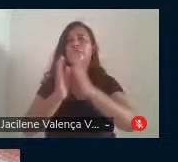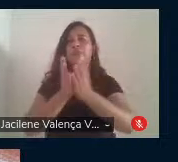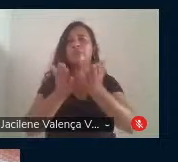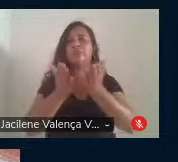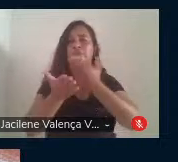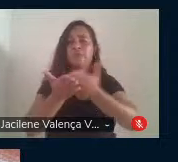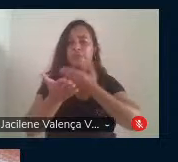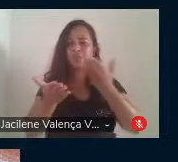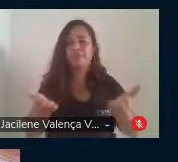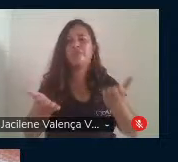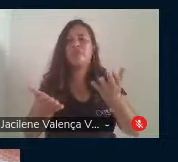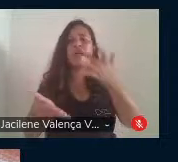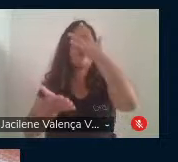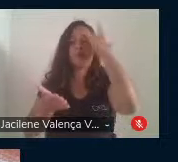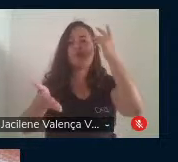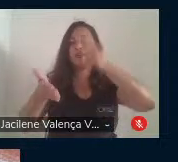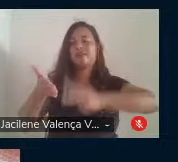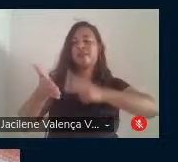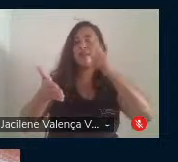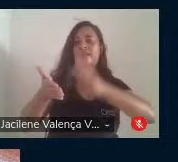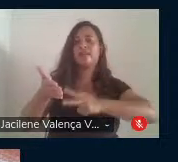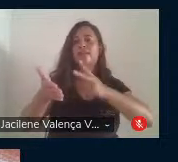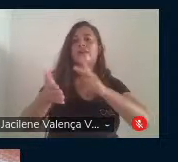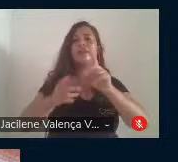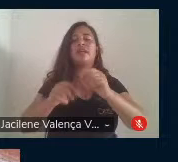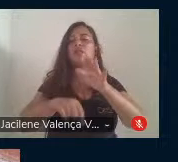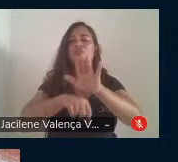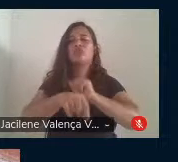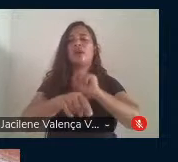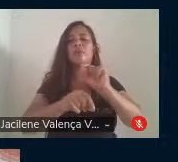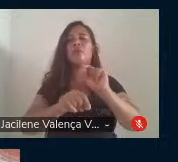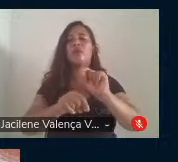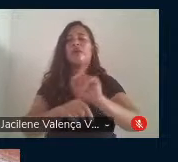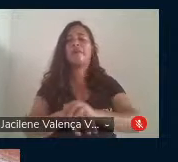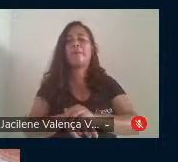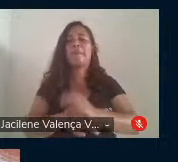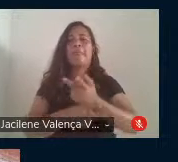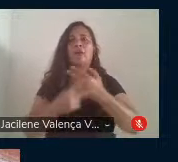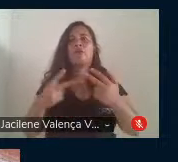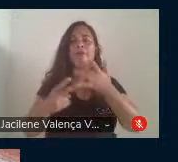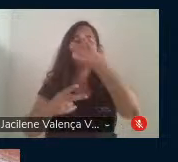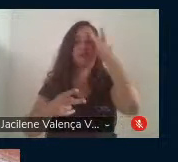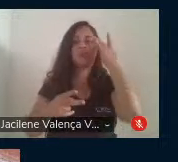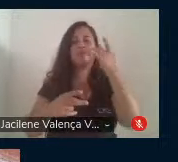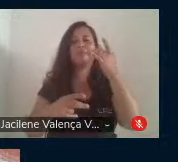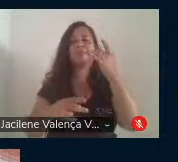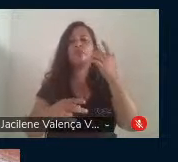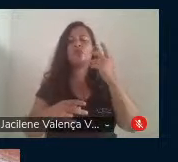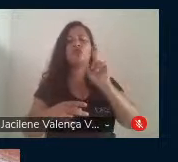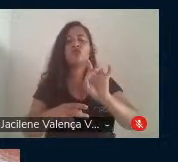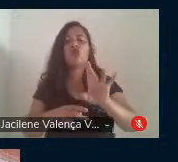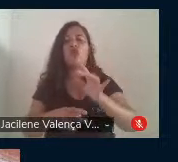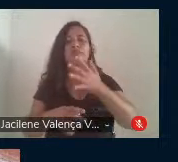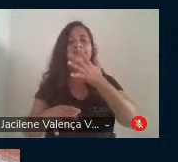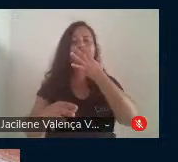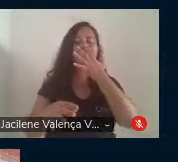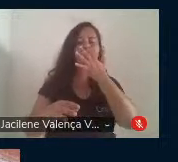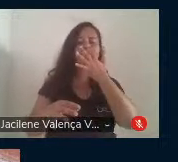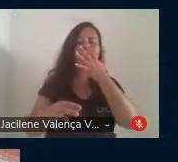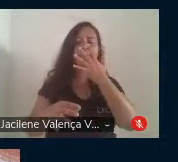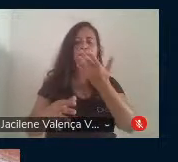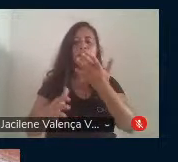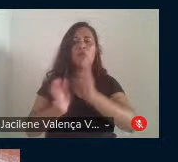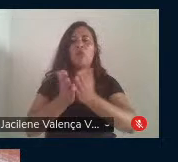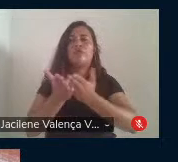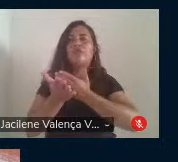O leitor não é chamado para ser um mero espectador daquela obra. Ele é chamado para